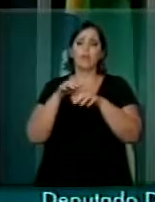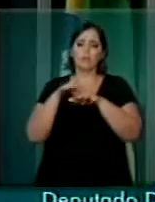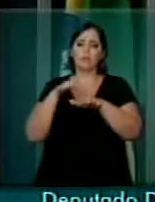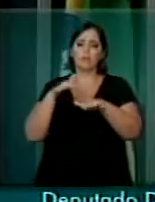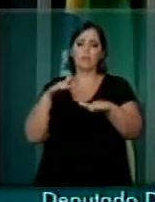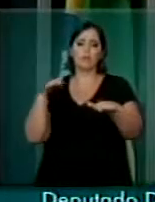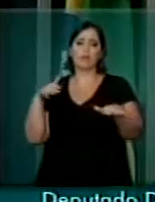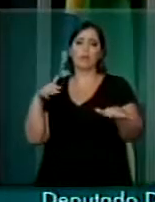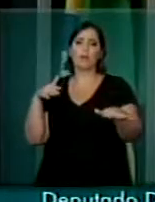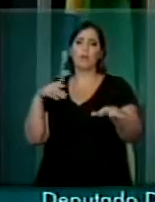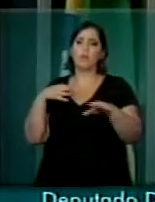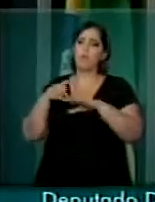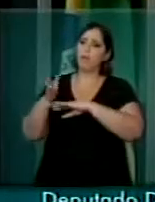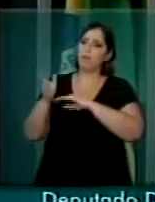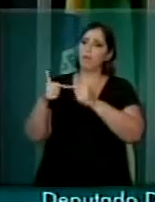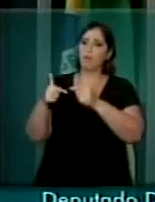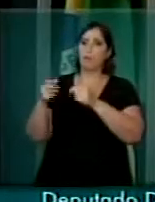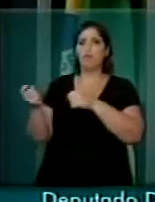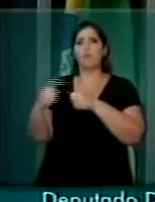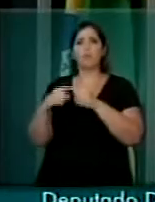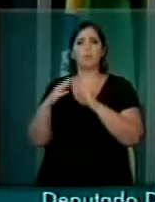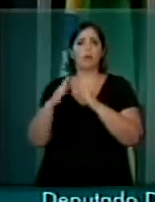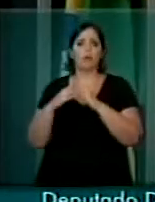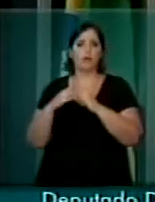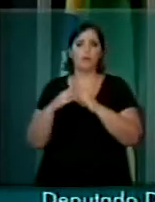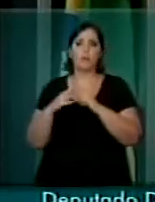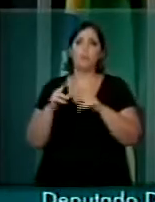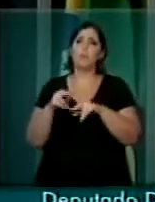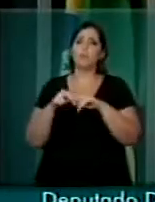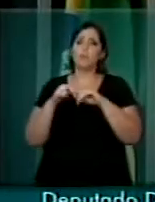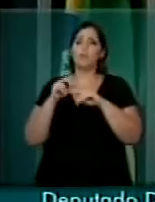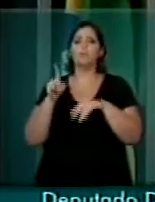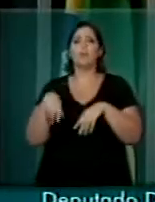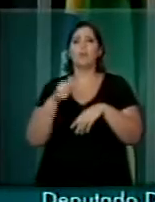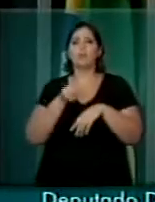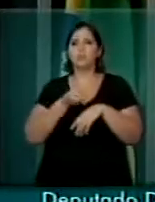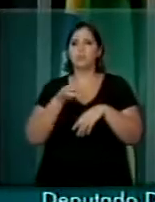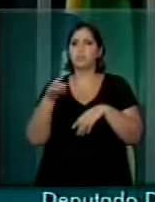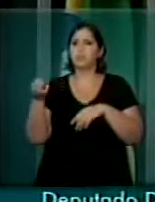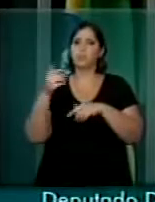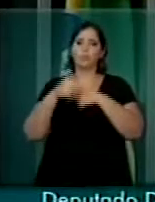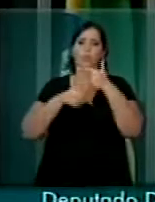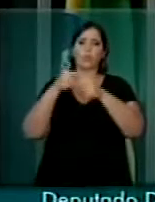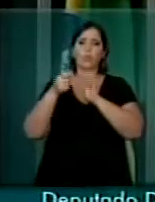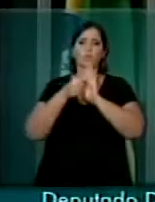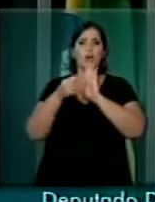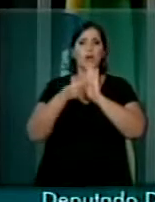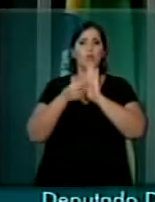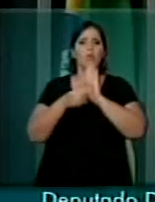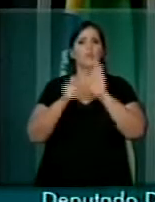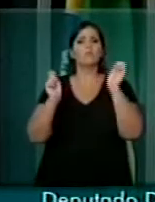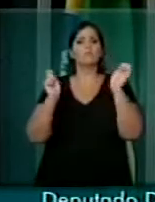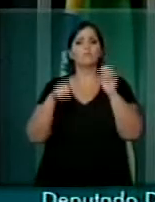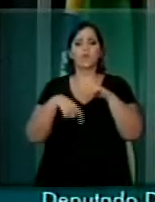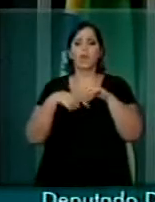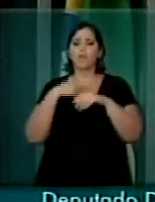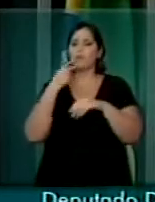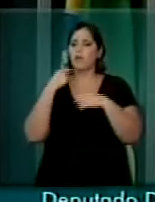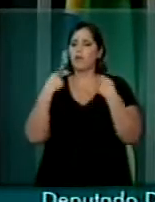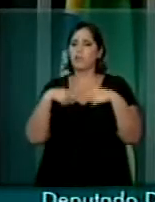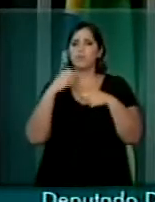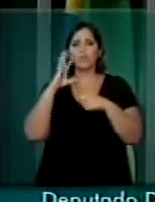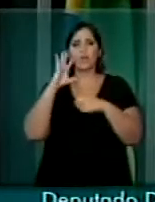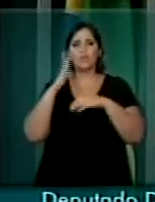para ir e vir para o trabalho. Portanto, são muitos os argumentos que indicam a necessidade de